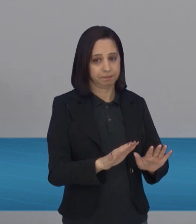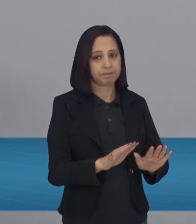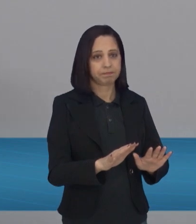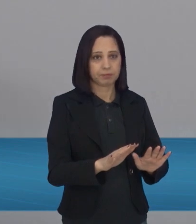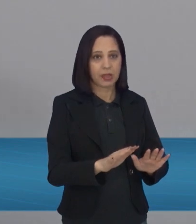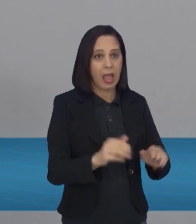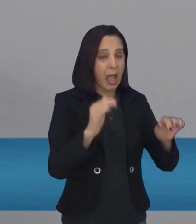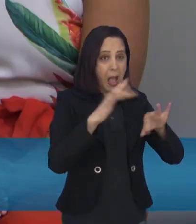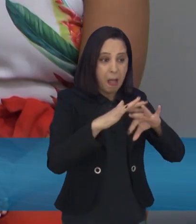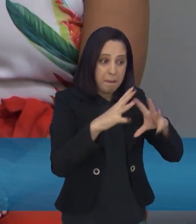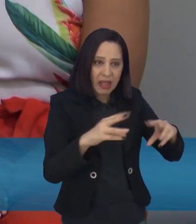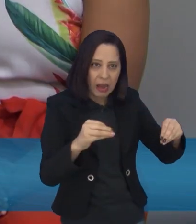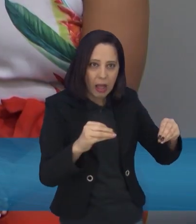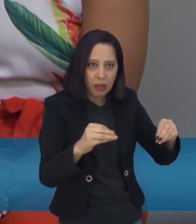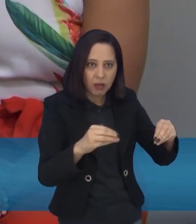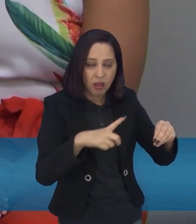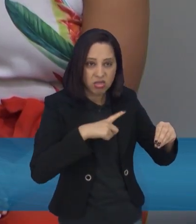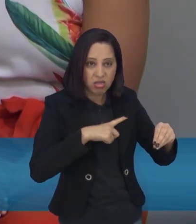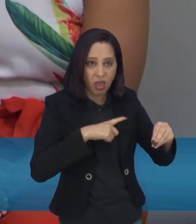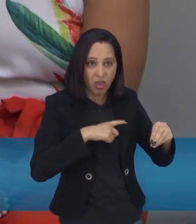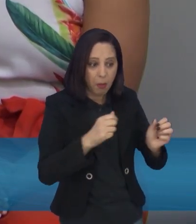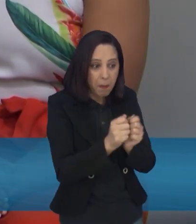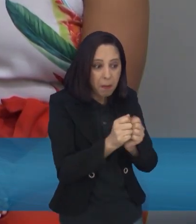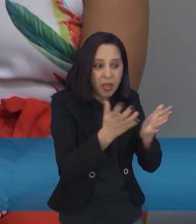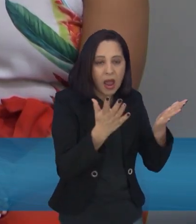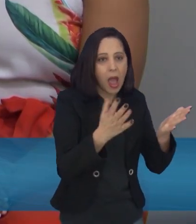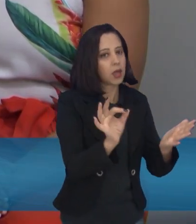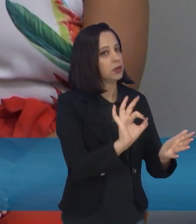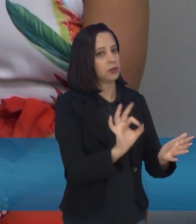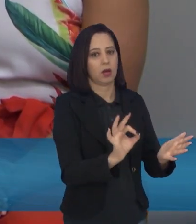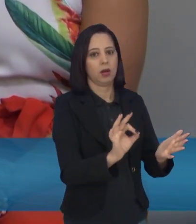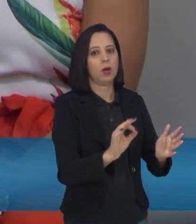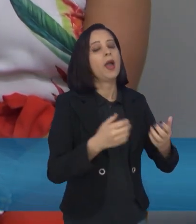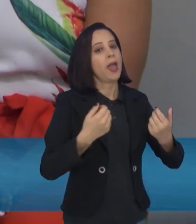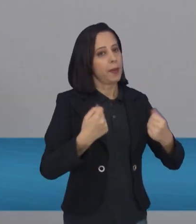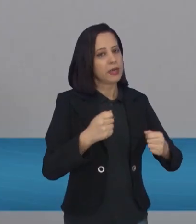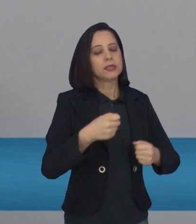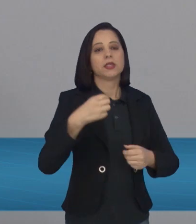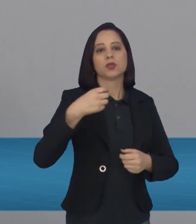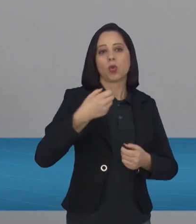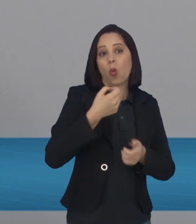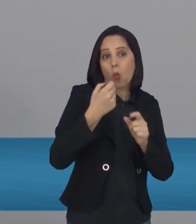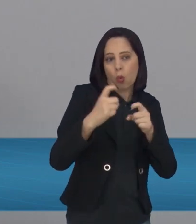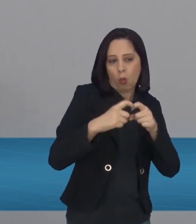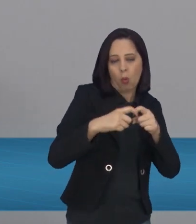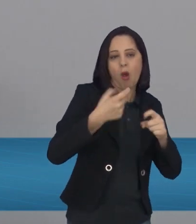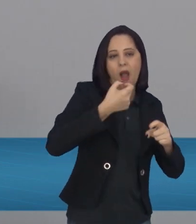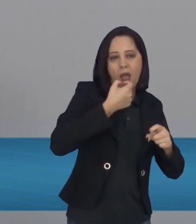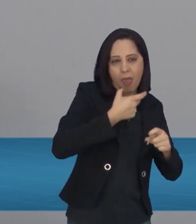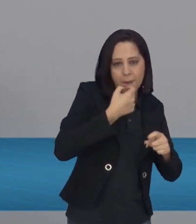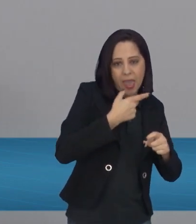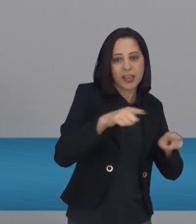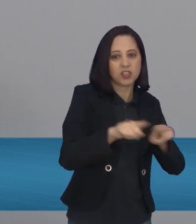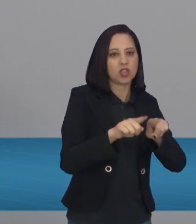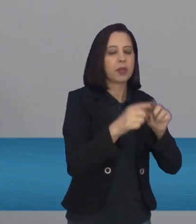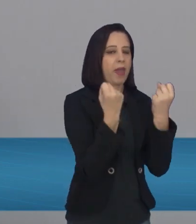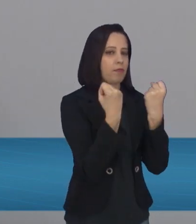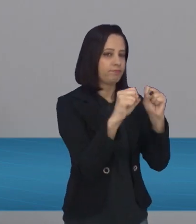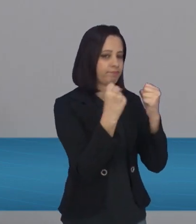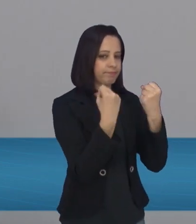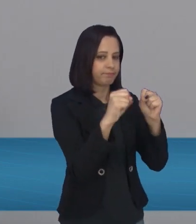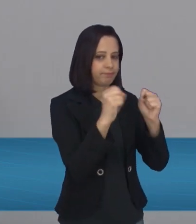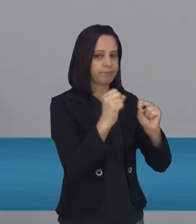também faz milagre sozinho, né? Eu tomo isso aqui, mas o exercício físico também eu não posso abrir mão. Sempre muito ativa, né? Sim,